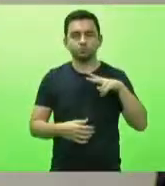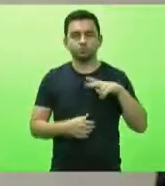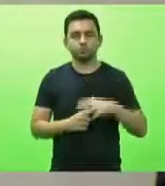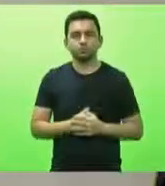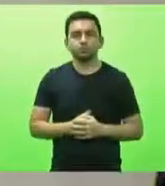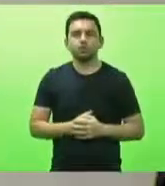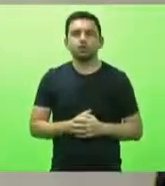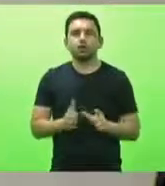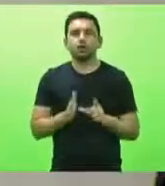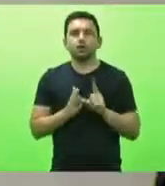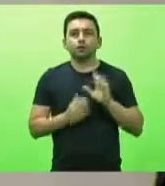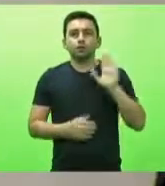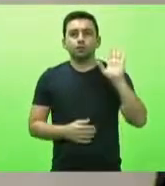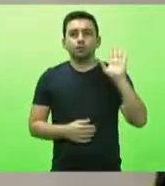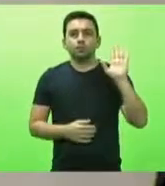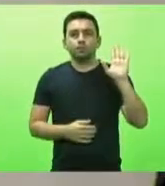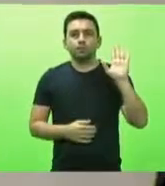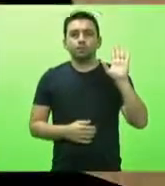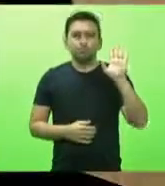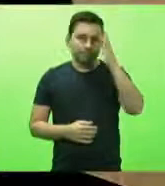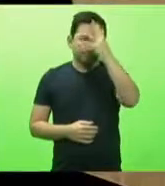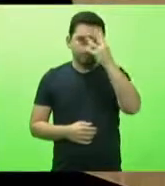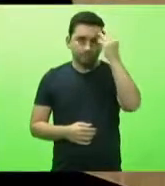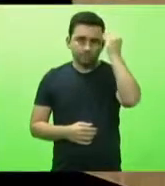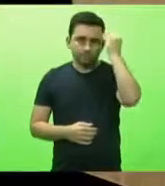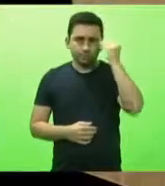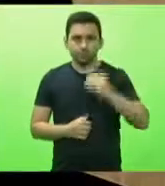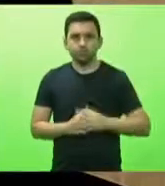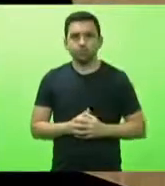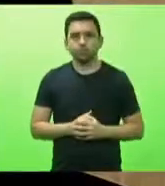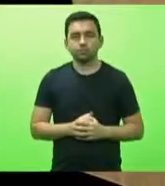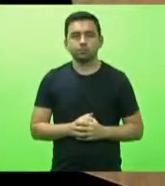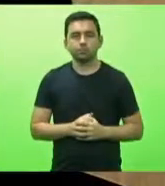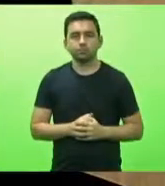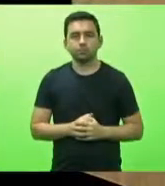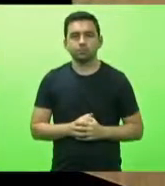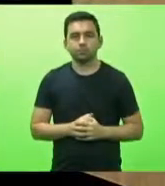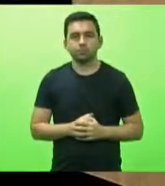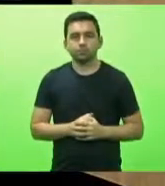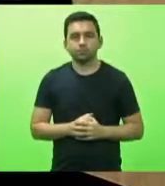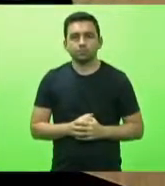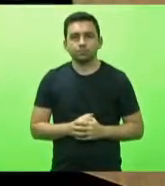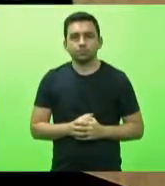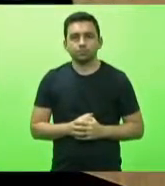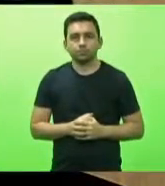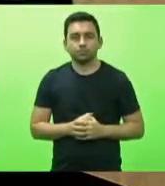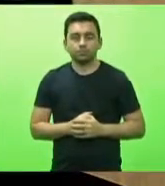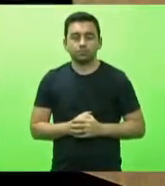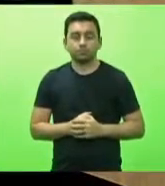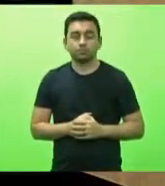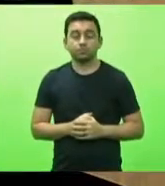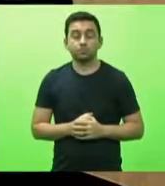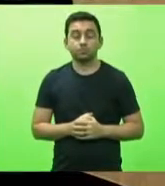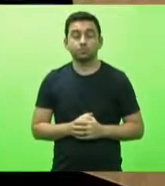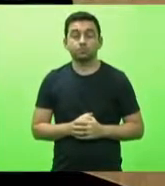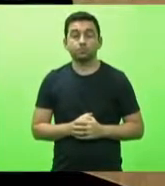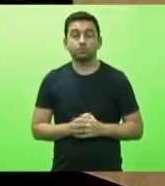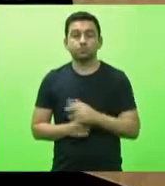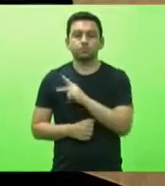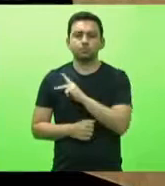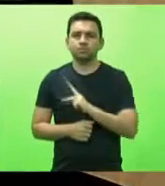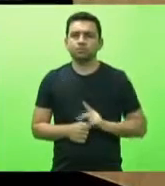Mas antes, sou a deputada Luciane Carminati e, na sequência, a deputada Jair Mioto. Presidente, só